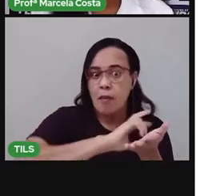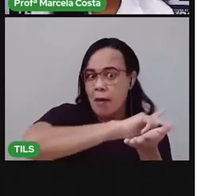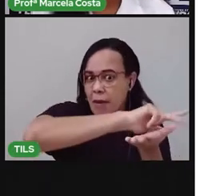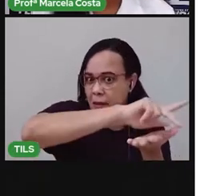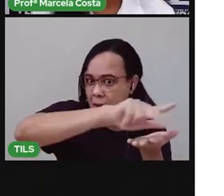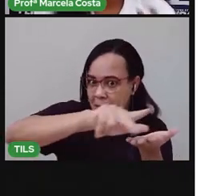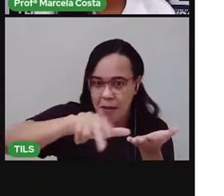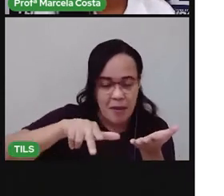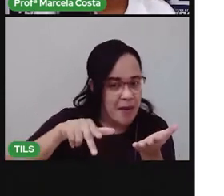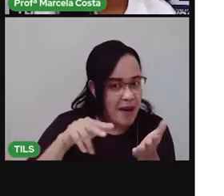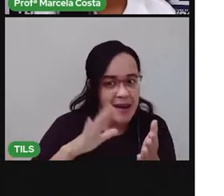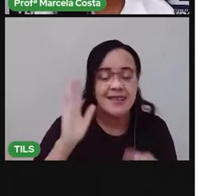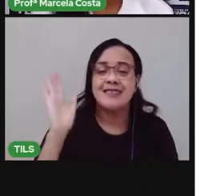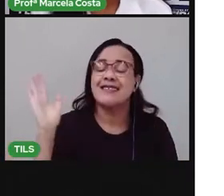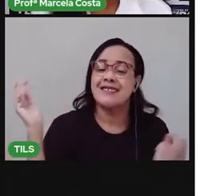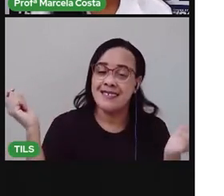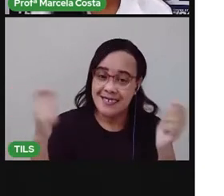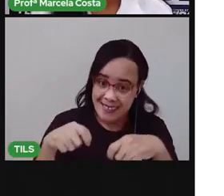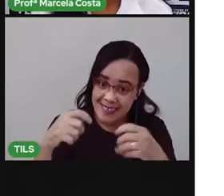escrever uma lista.